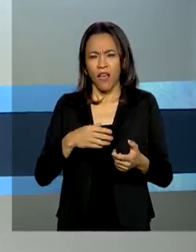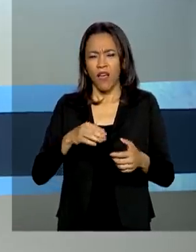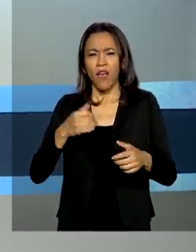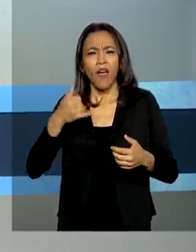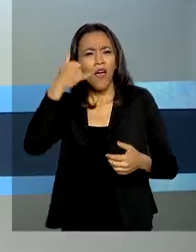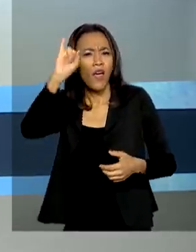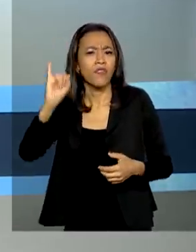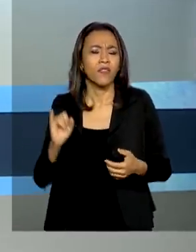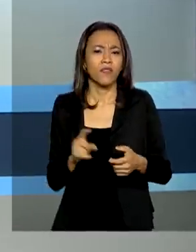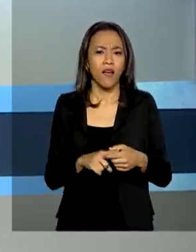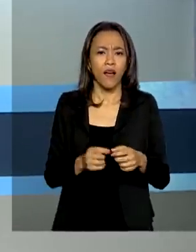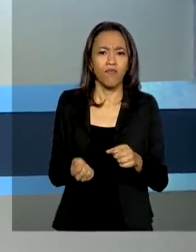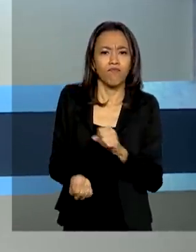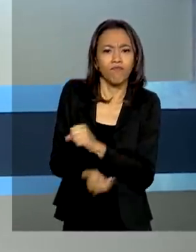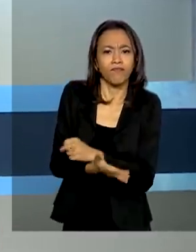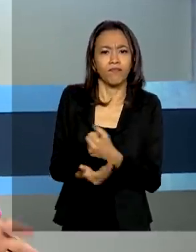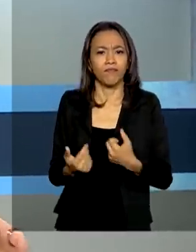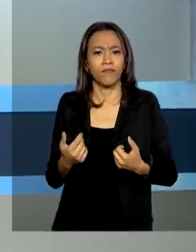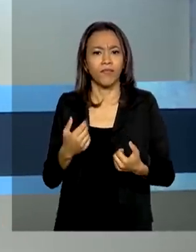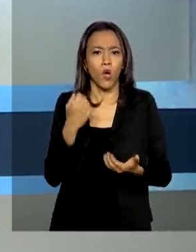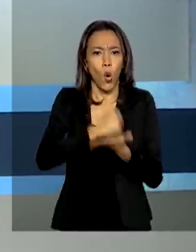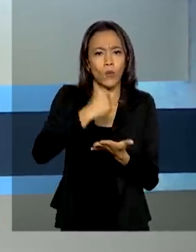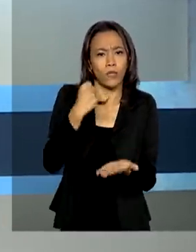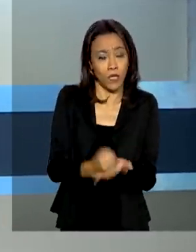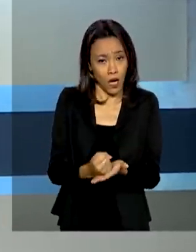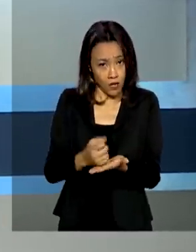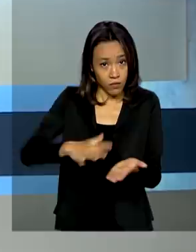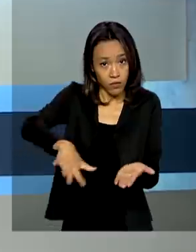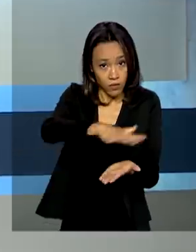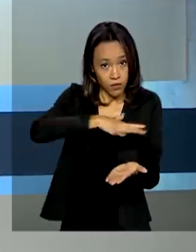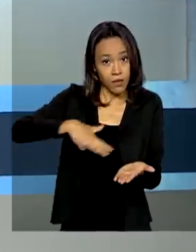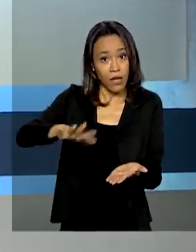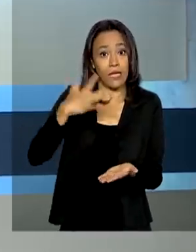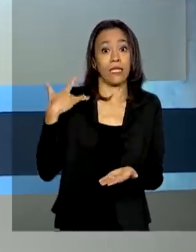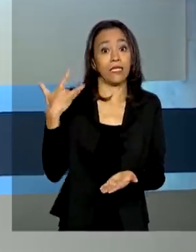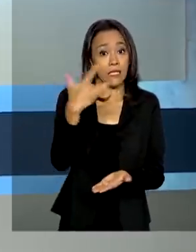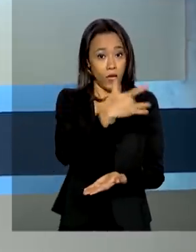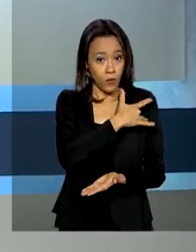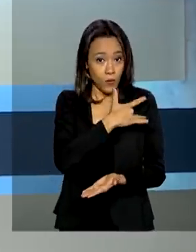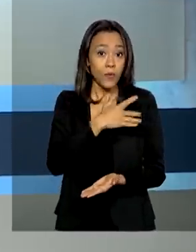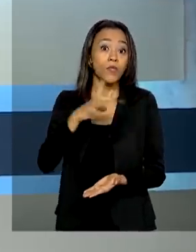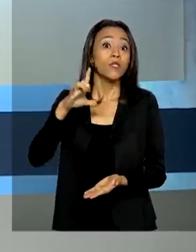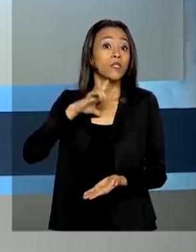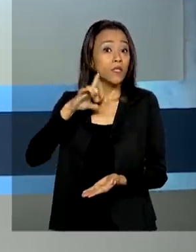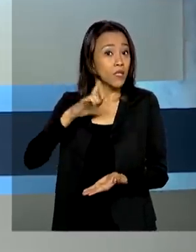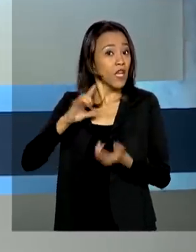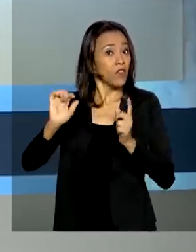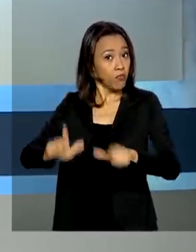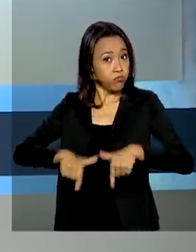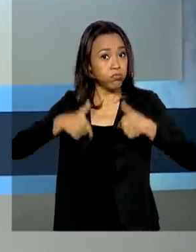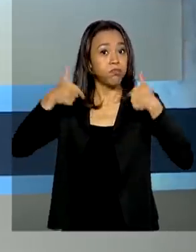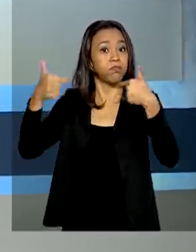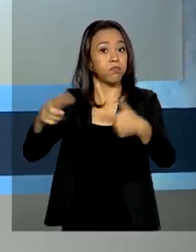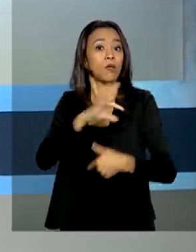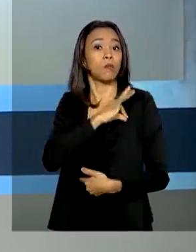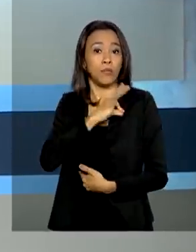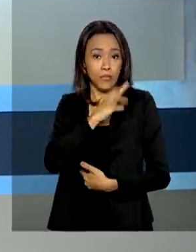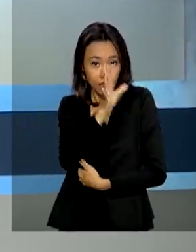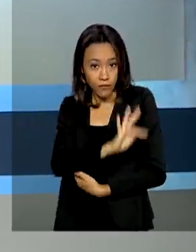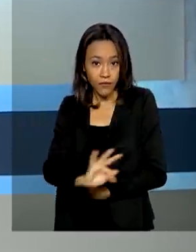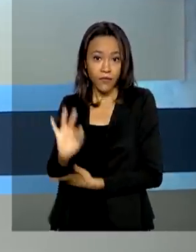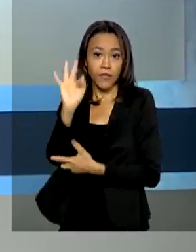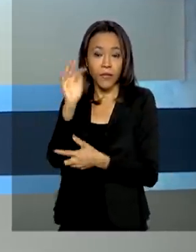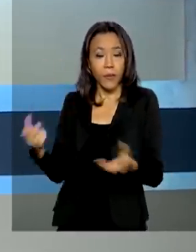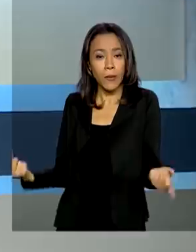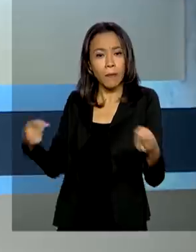contratos na área de saúde, em especial neste momento de pandemia, teve início uma ação da Polícia Federal em parceria com a